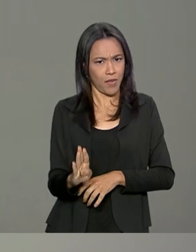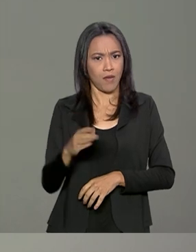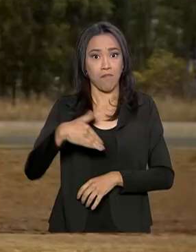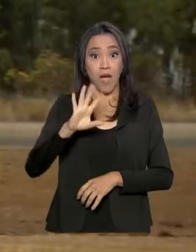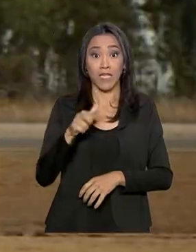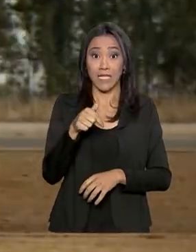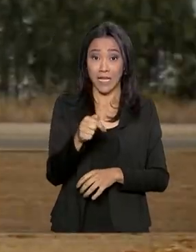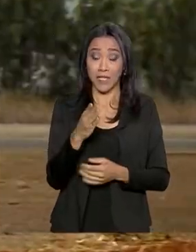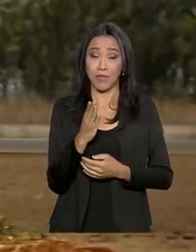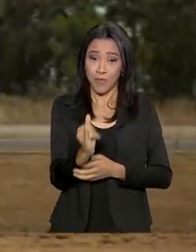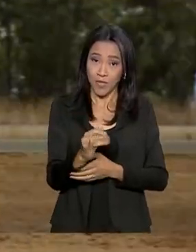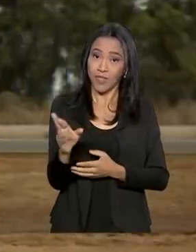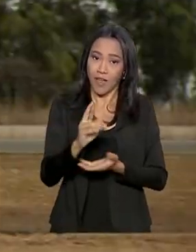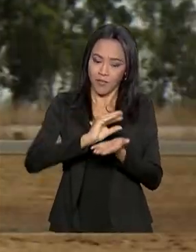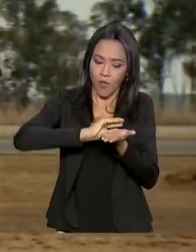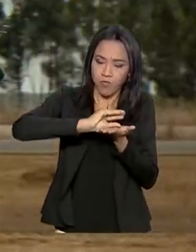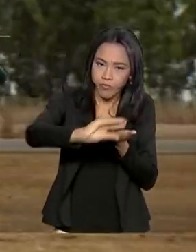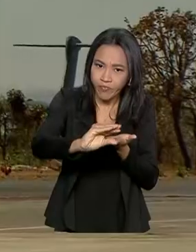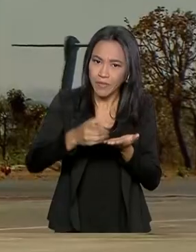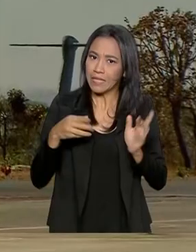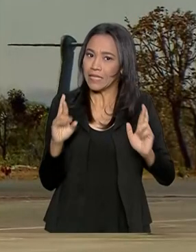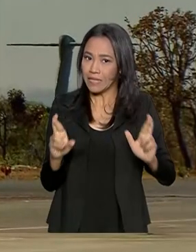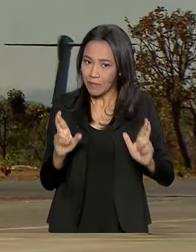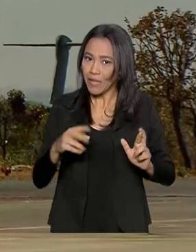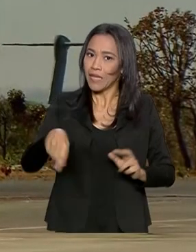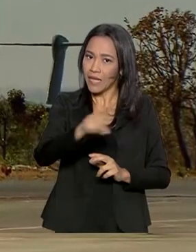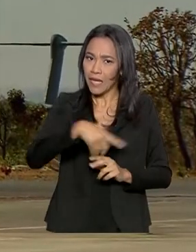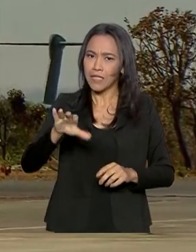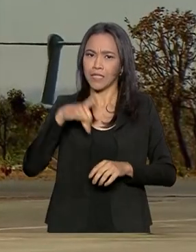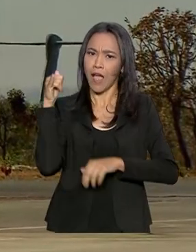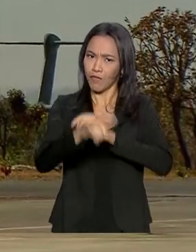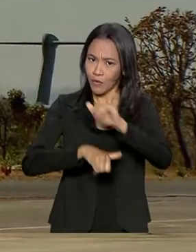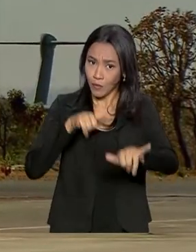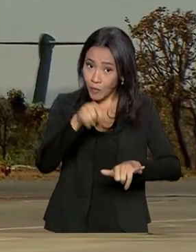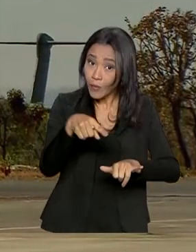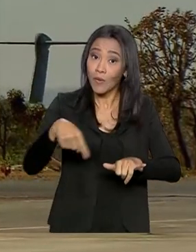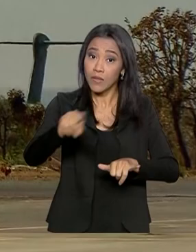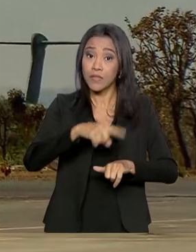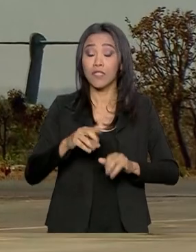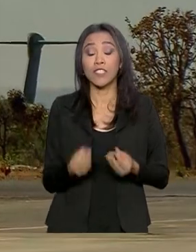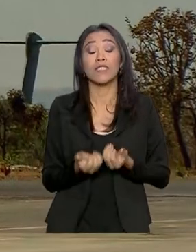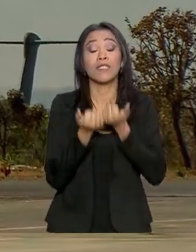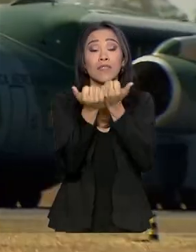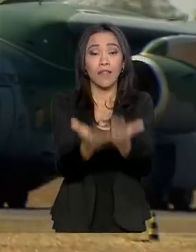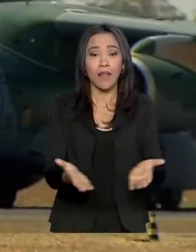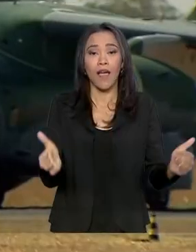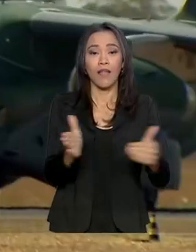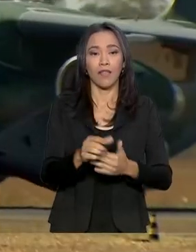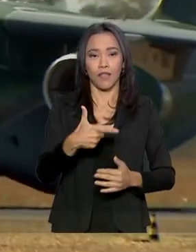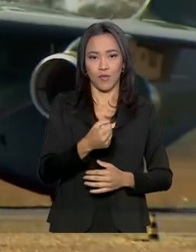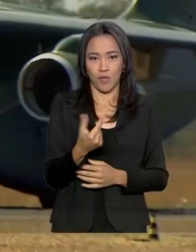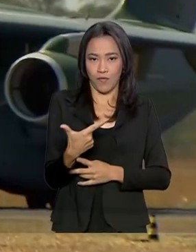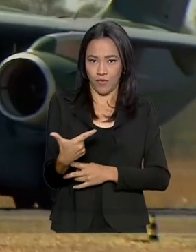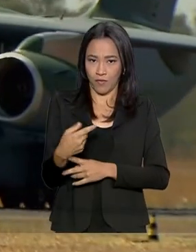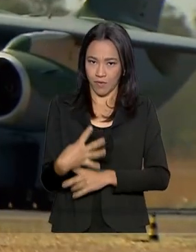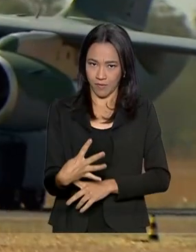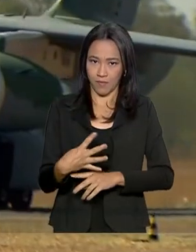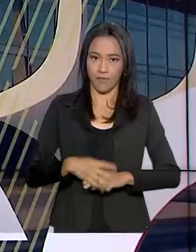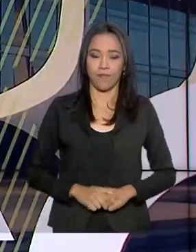de 7 bilhões de reais. E a expectativa é que todos os aviões sejam entregues até 2024.